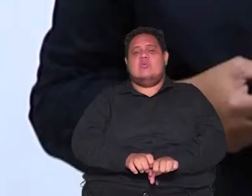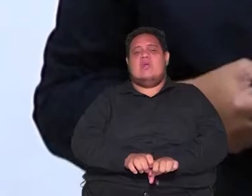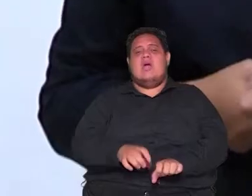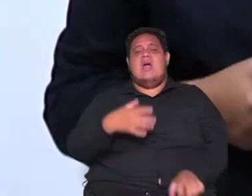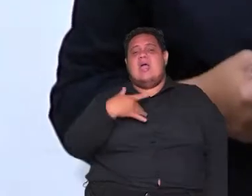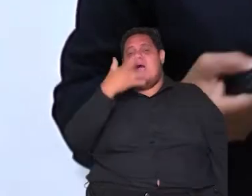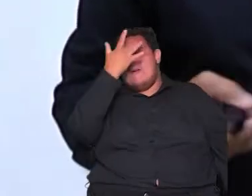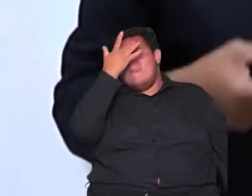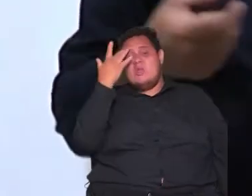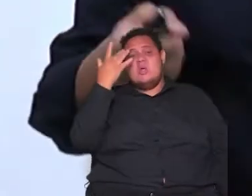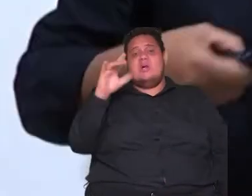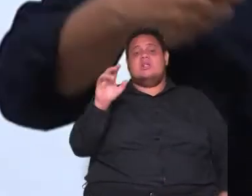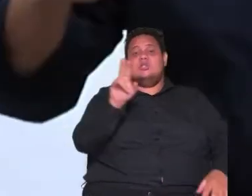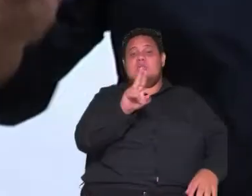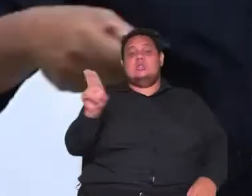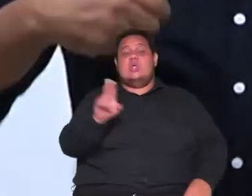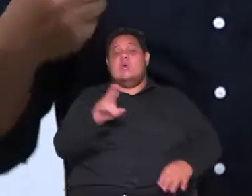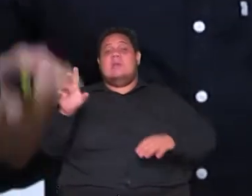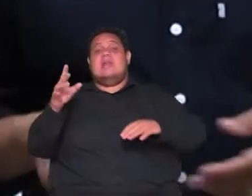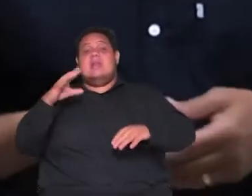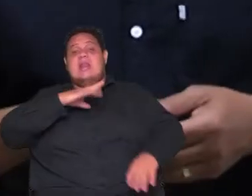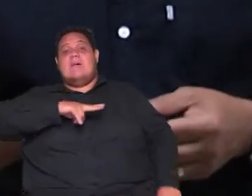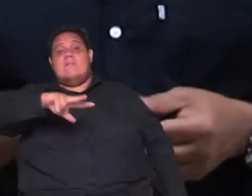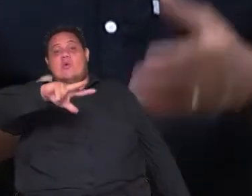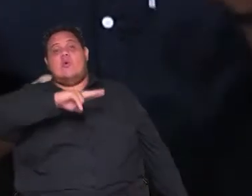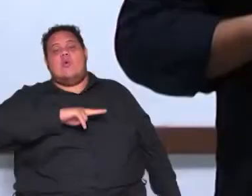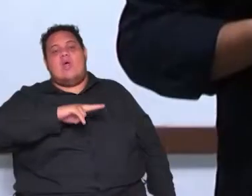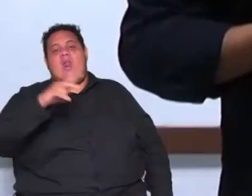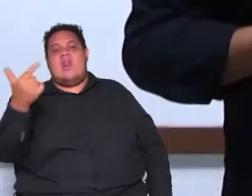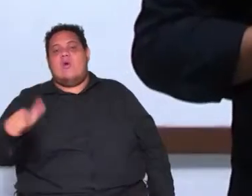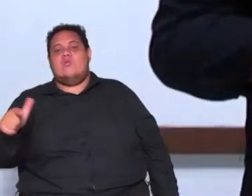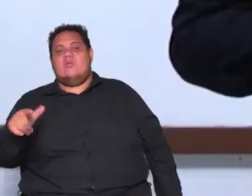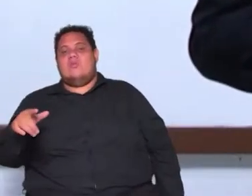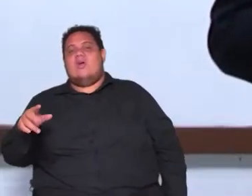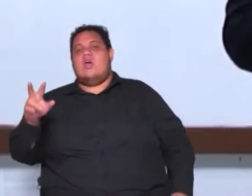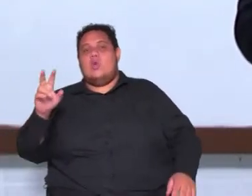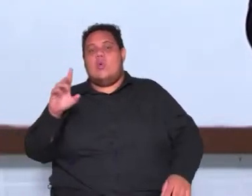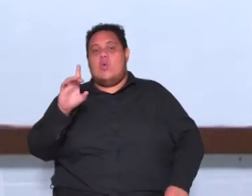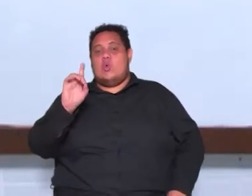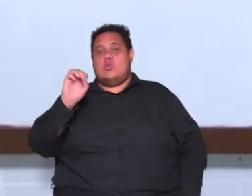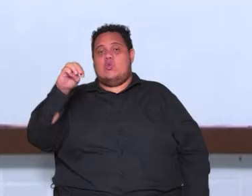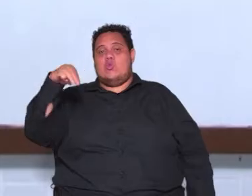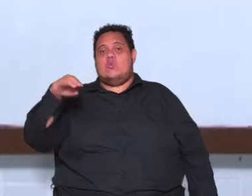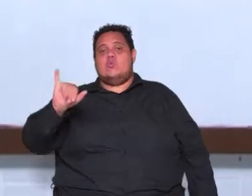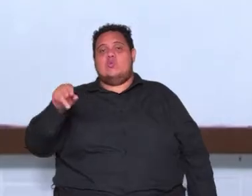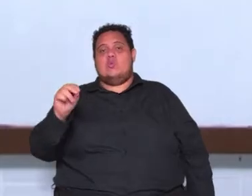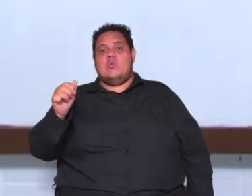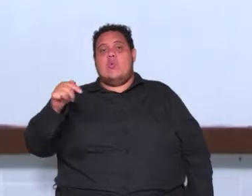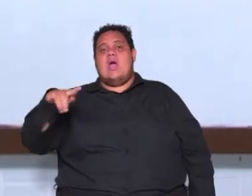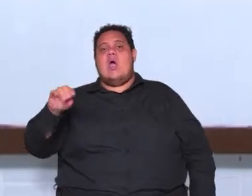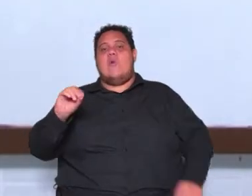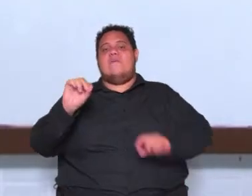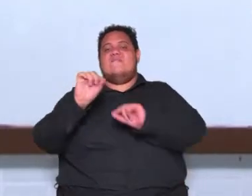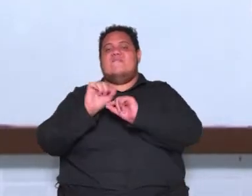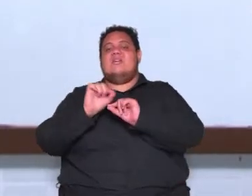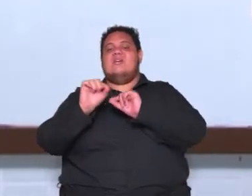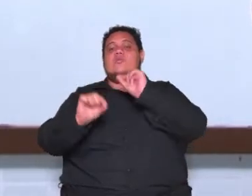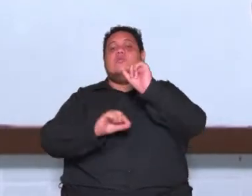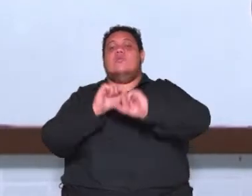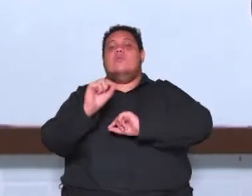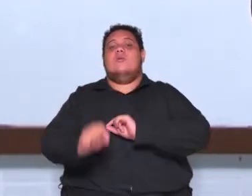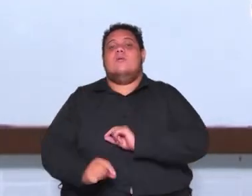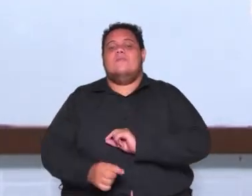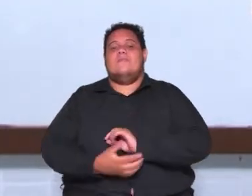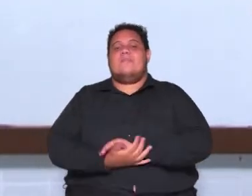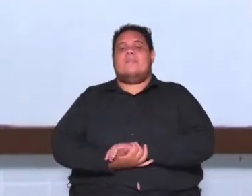nobres da corte portuguesa né de uma hora para outra o que é que Dom João fez Dom João ordenou o confisco